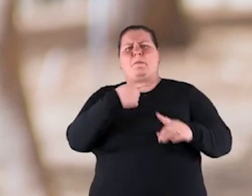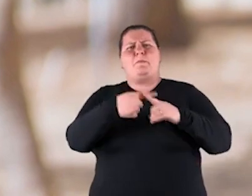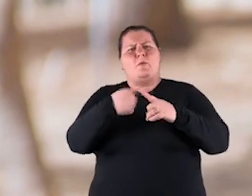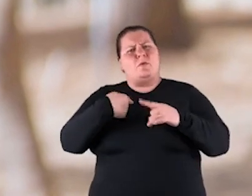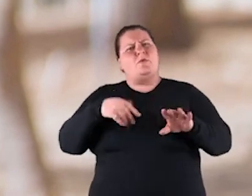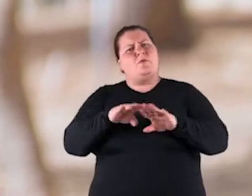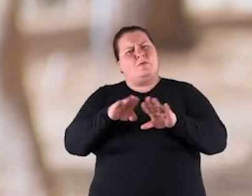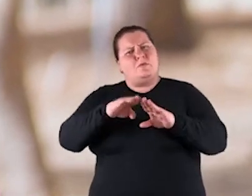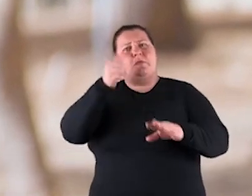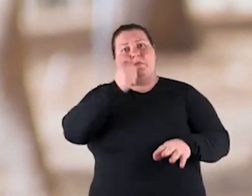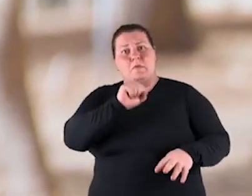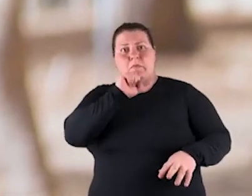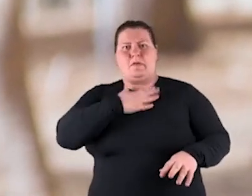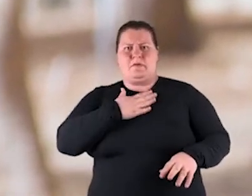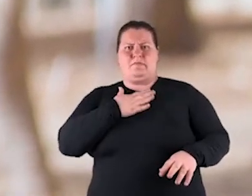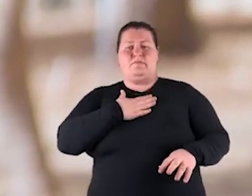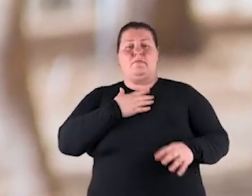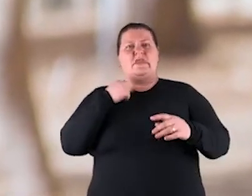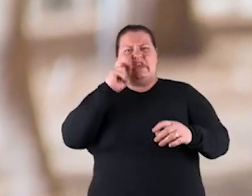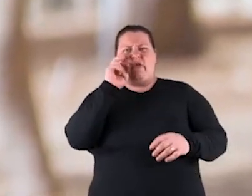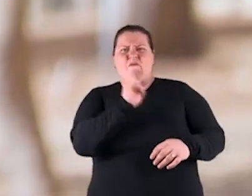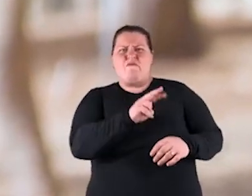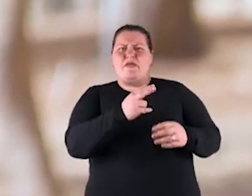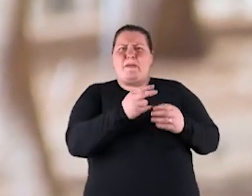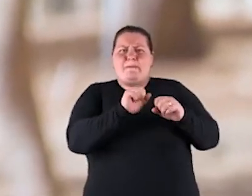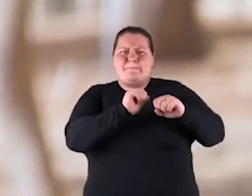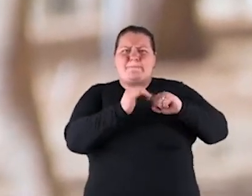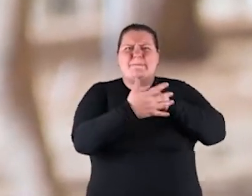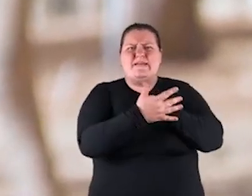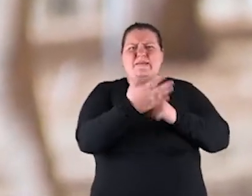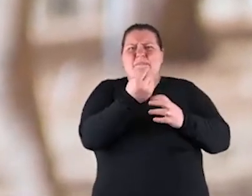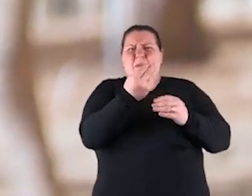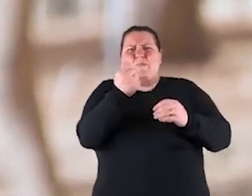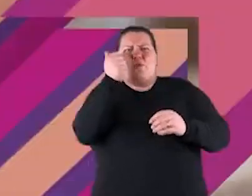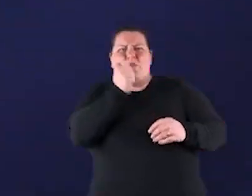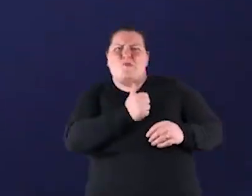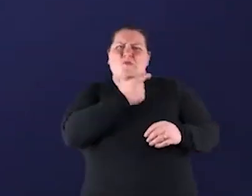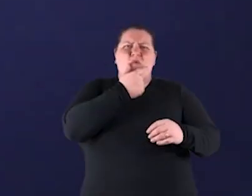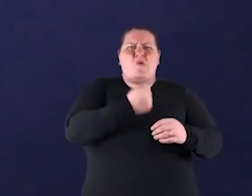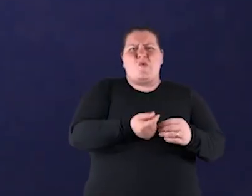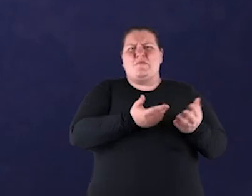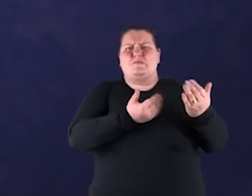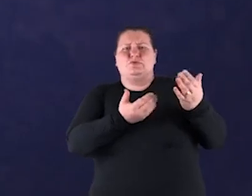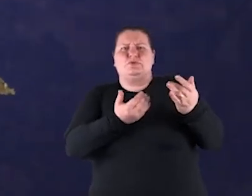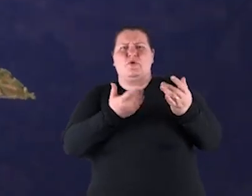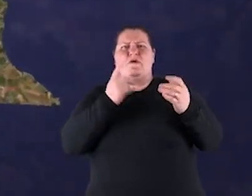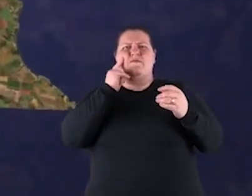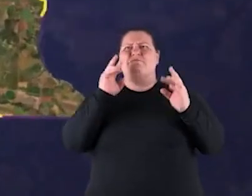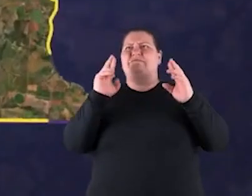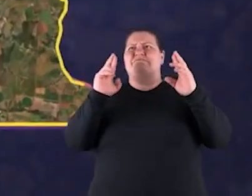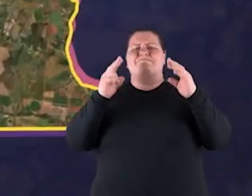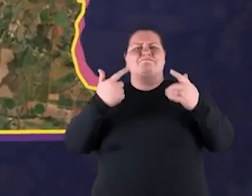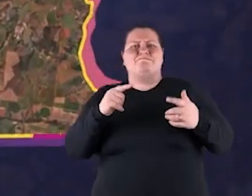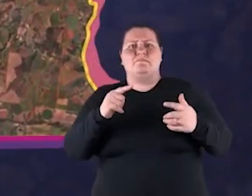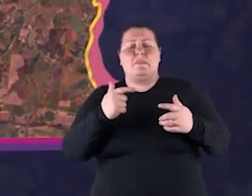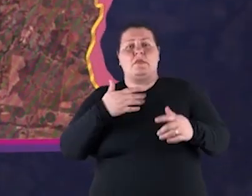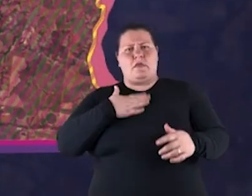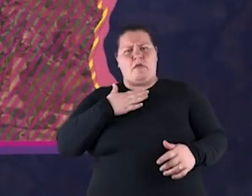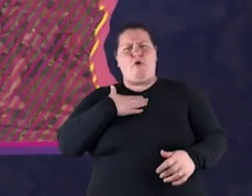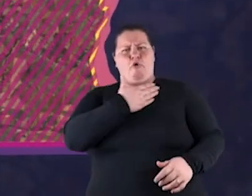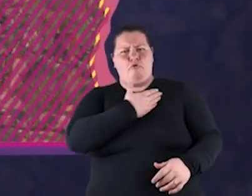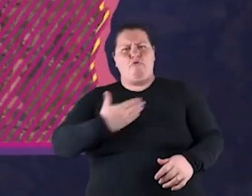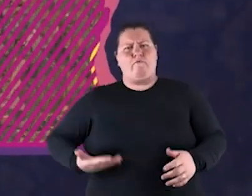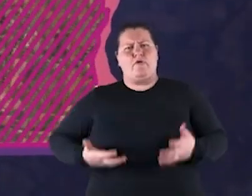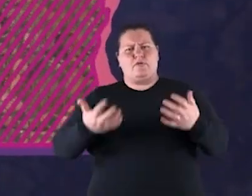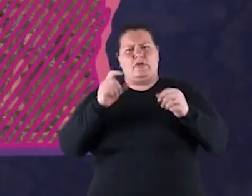também sou mãe. E vejo que a pandemia deixou muitas meninas e meninos sem esperança. No nosso governo, vamos fazer mais quatro